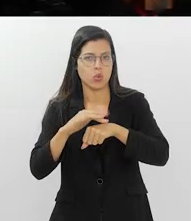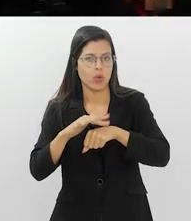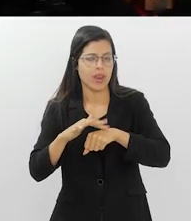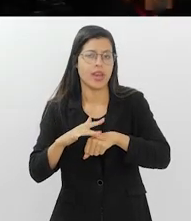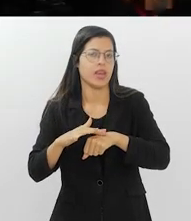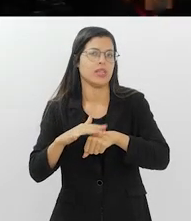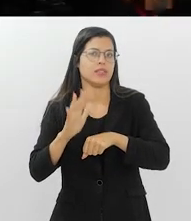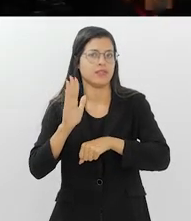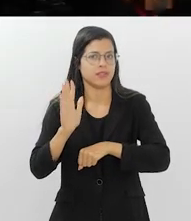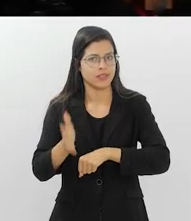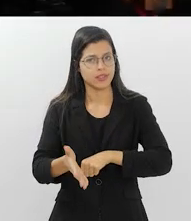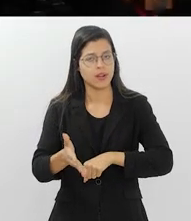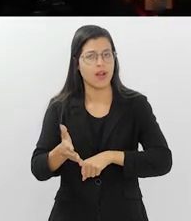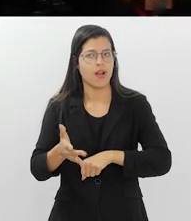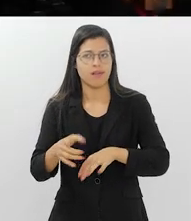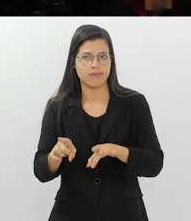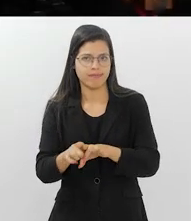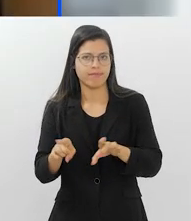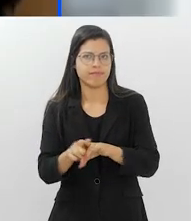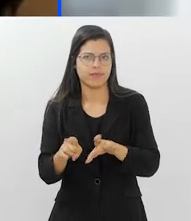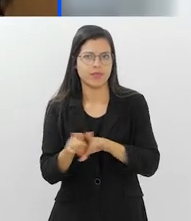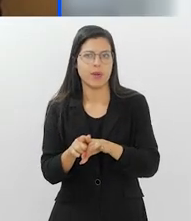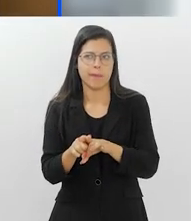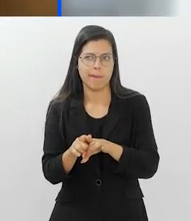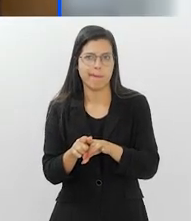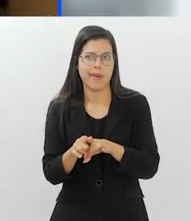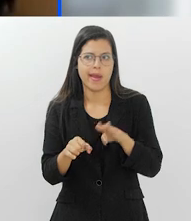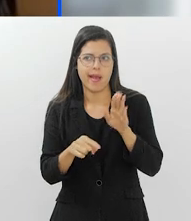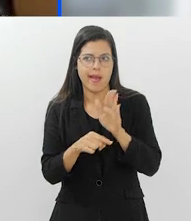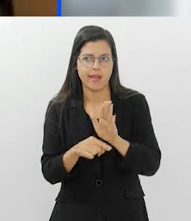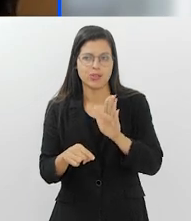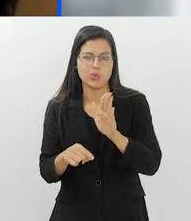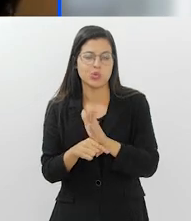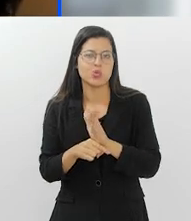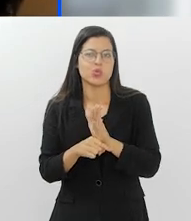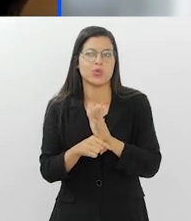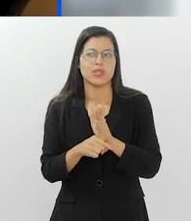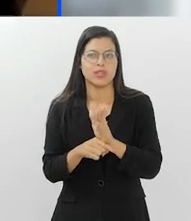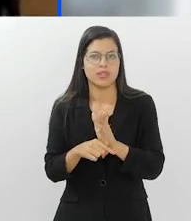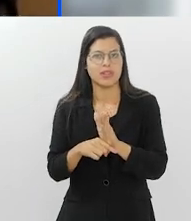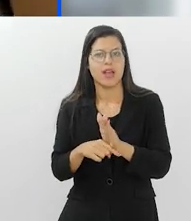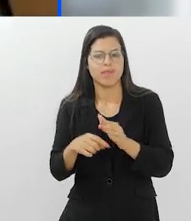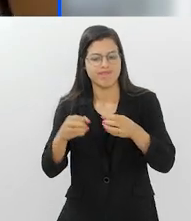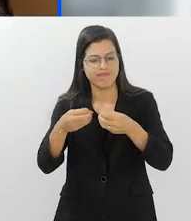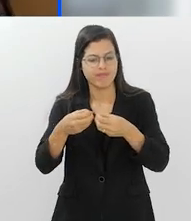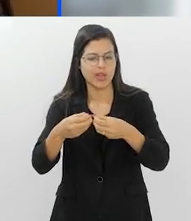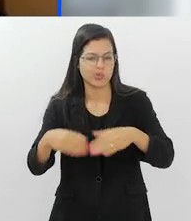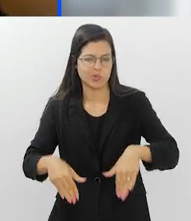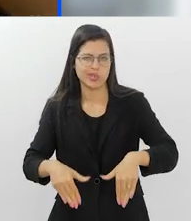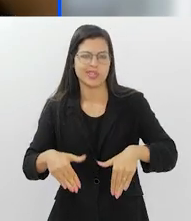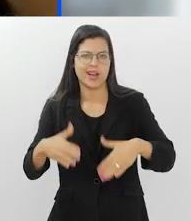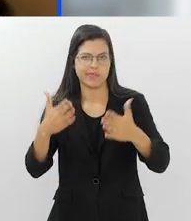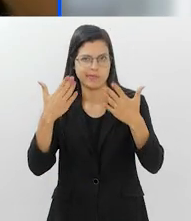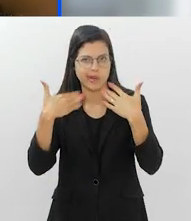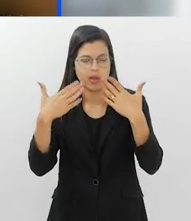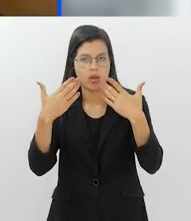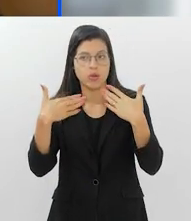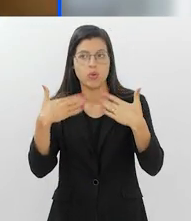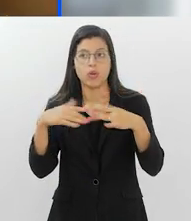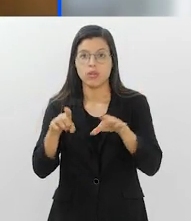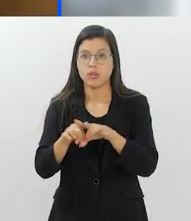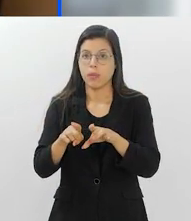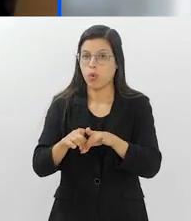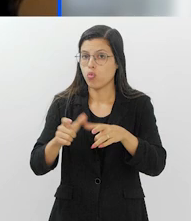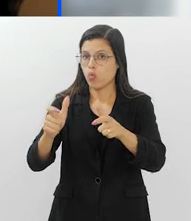pré-existentes, o que colabora muito para a desidratação nas ondas de calor. A gente precisa pensar no